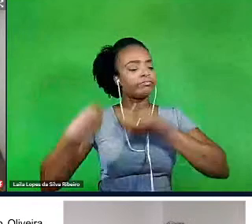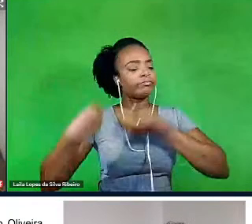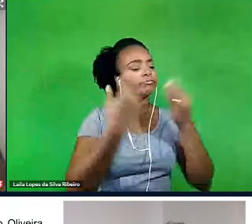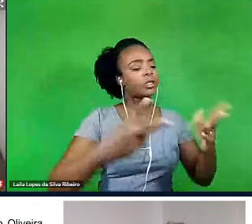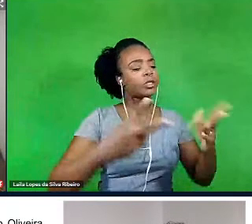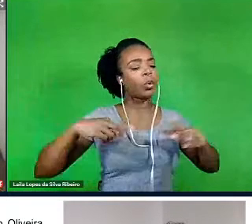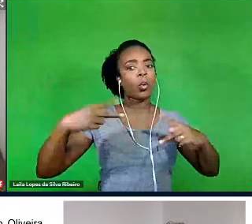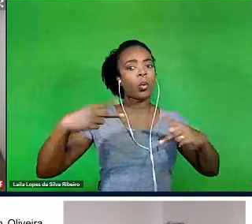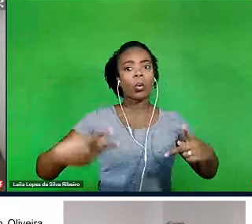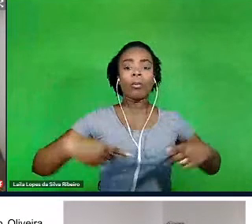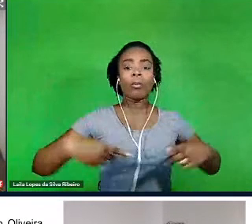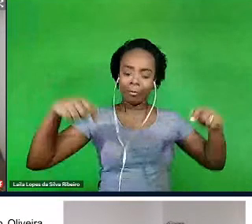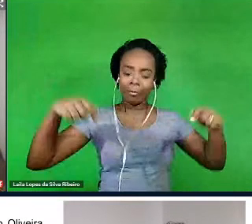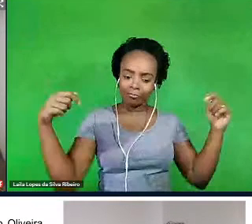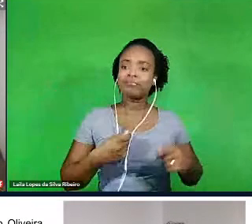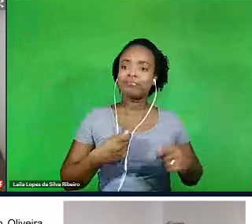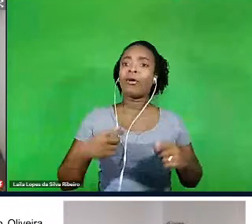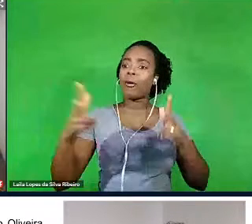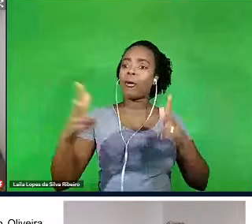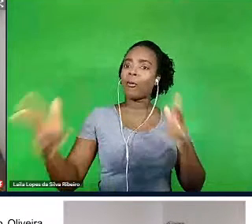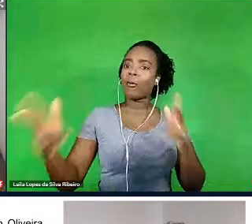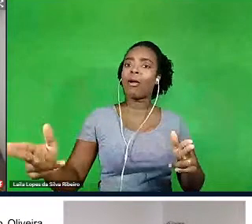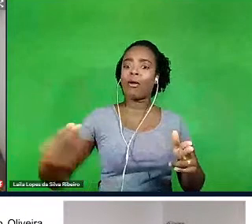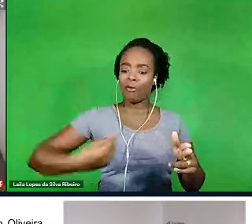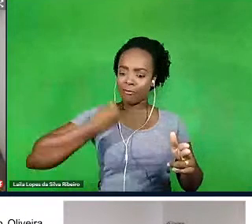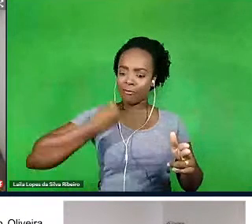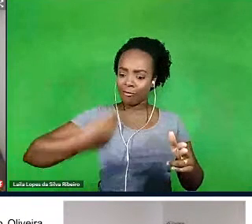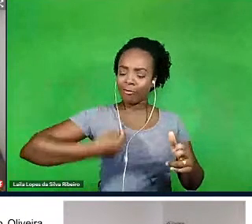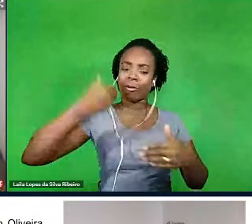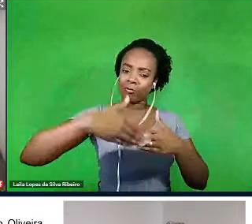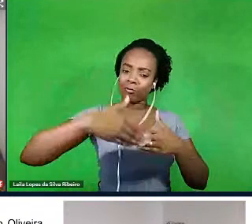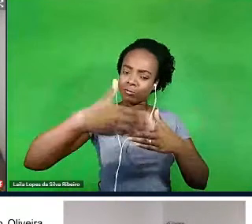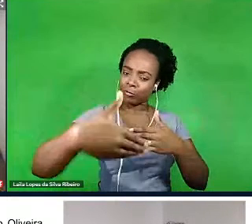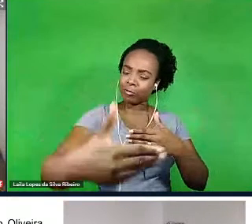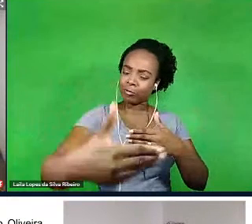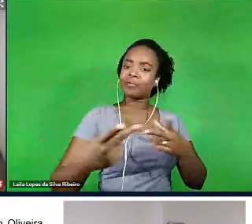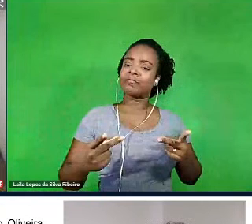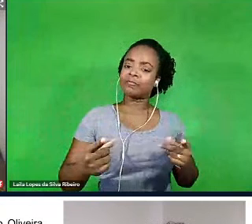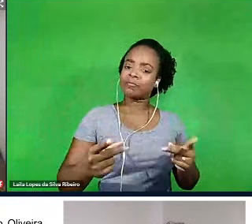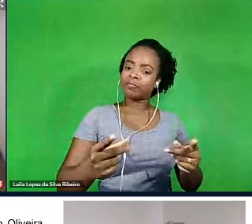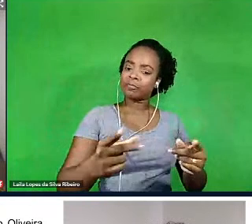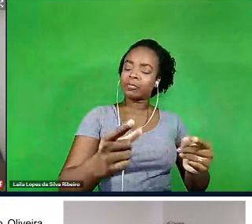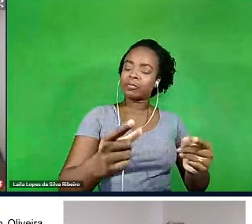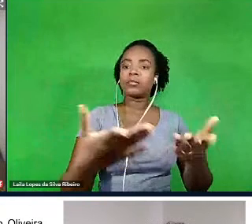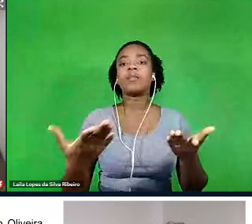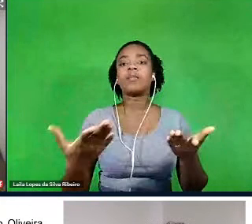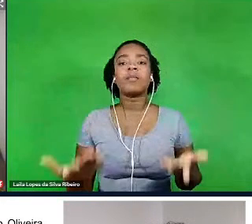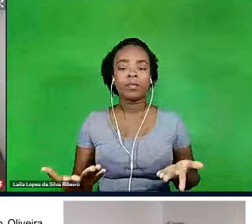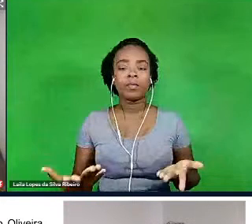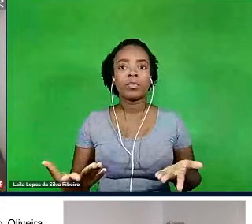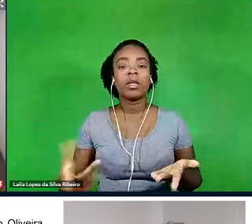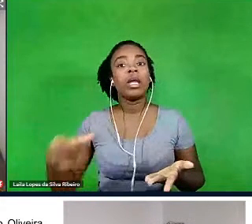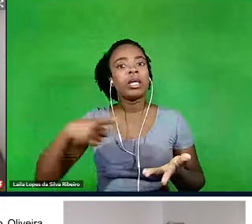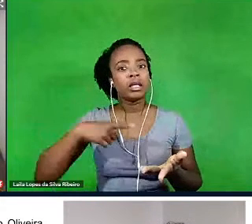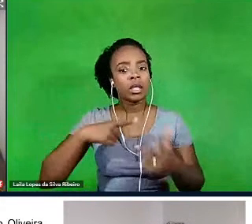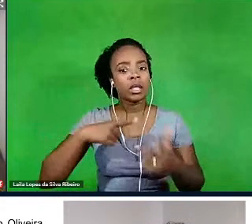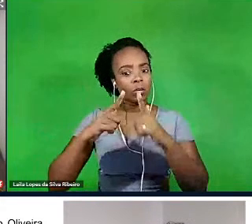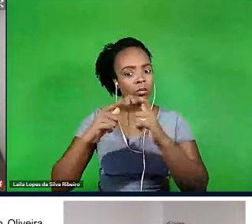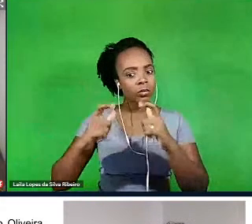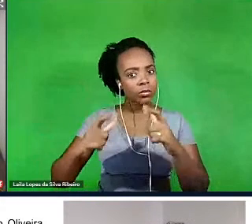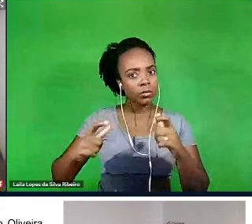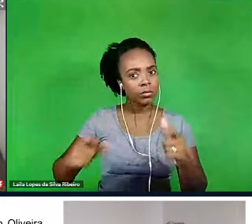se tornarem isso dentro de uma visão específica, né? Hoje contestada no pensamento científico,